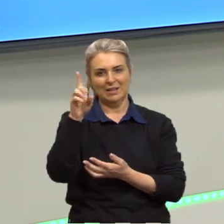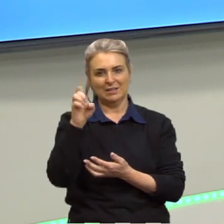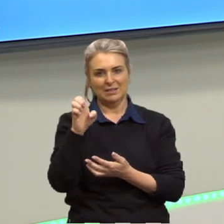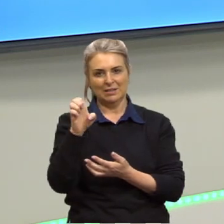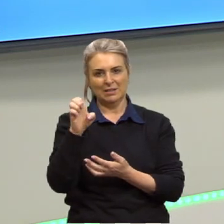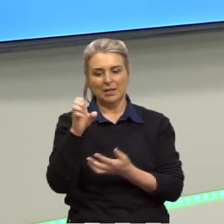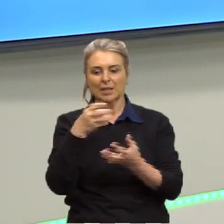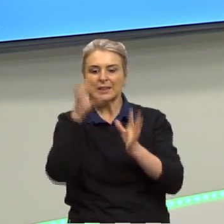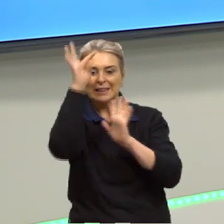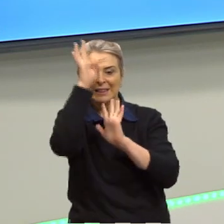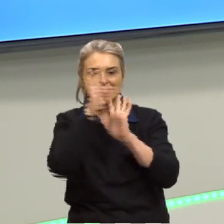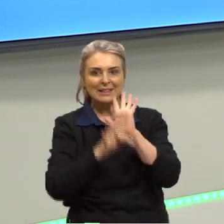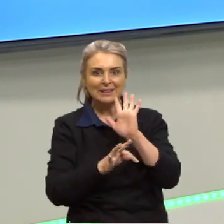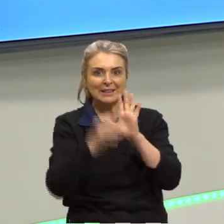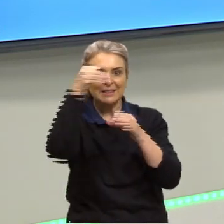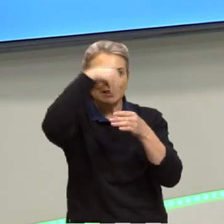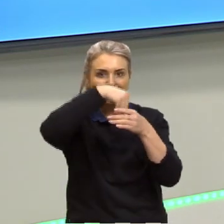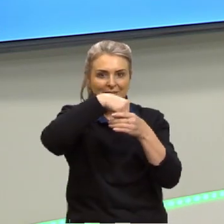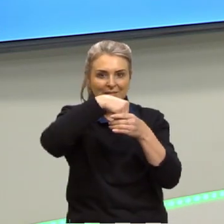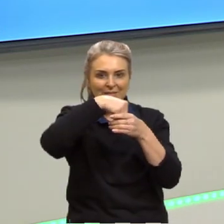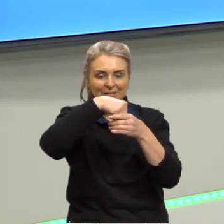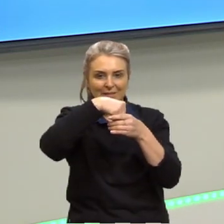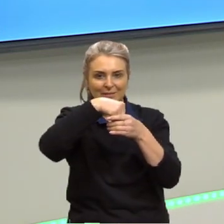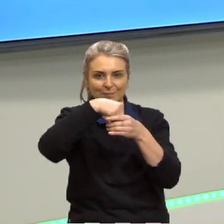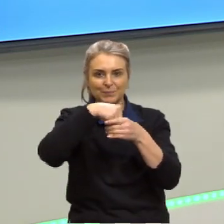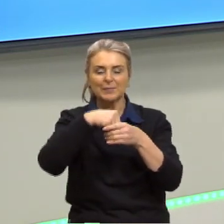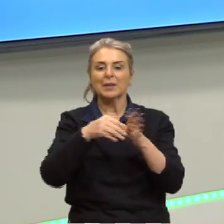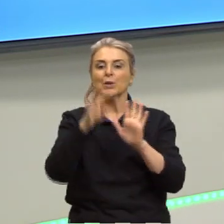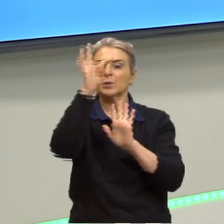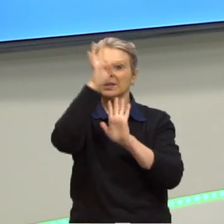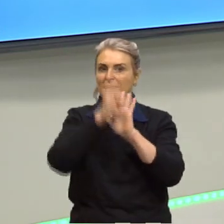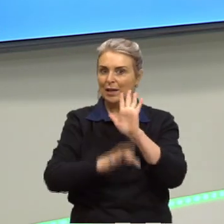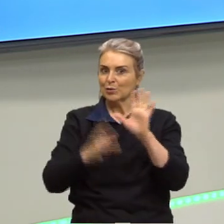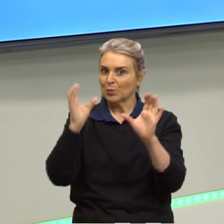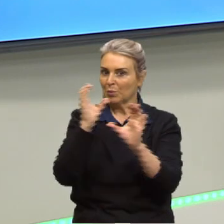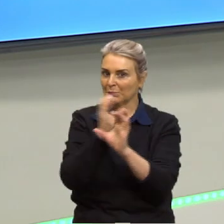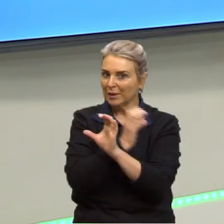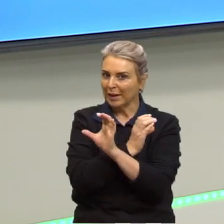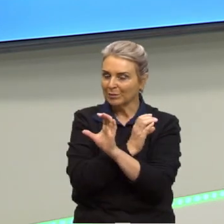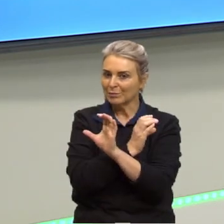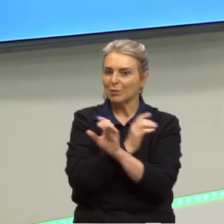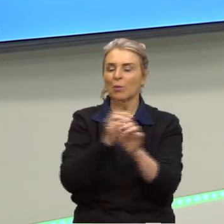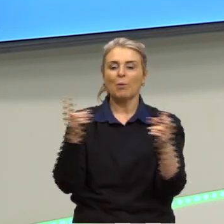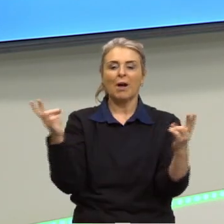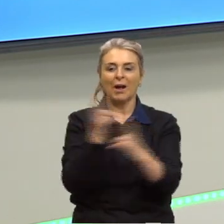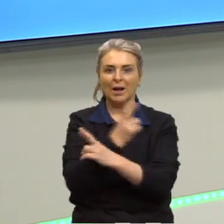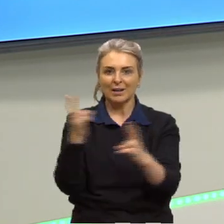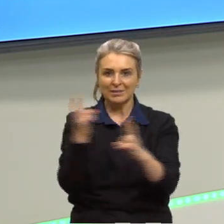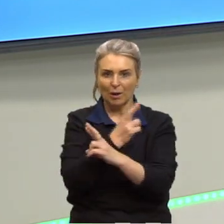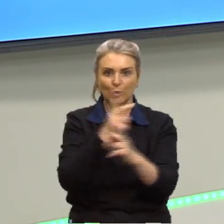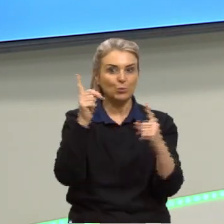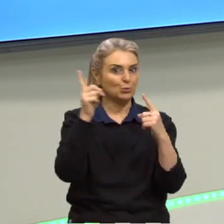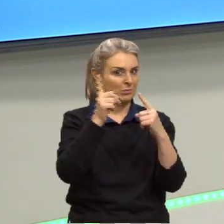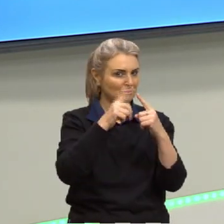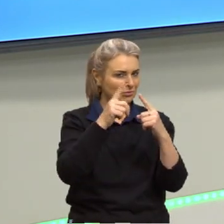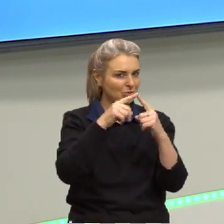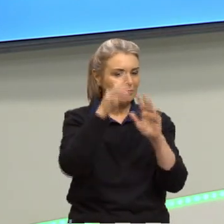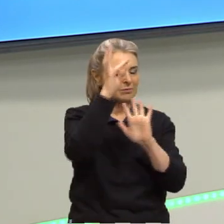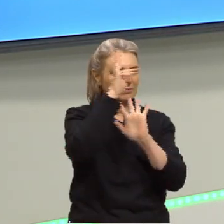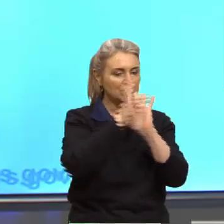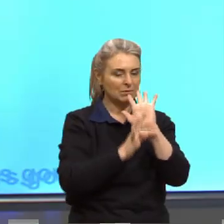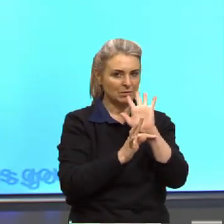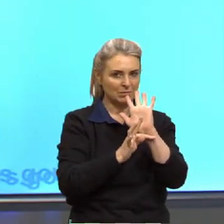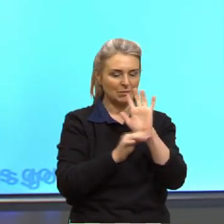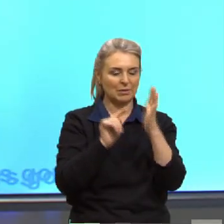de um texto completo. E esse texto completo também tem relação com os gêneros textuais que a gente vai ver. Então, essa